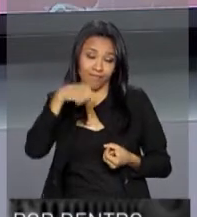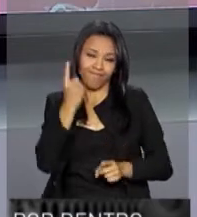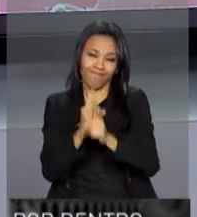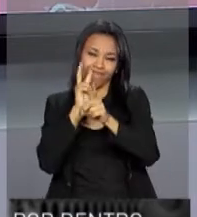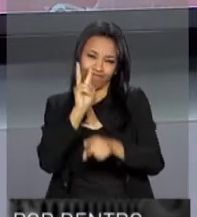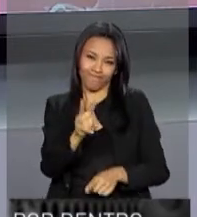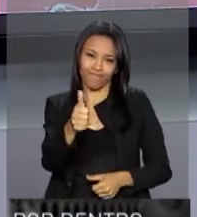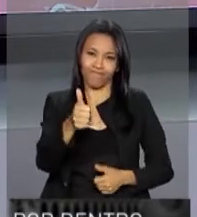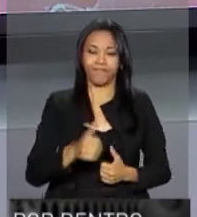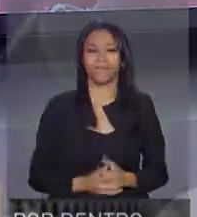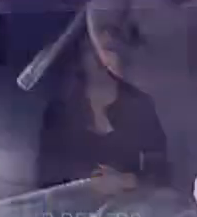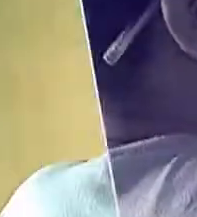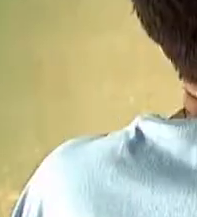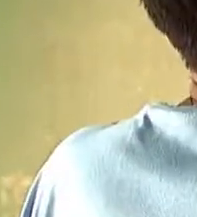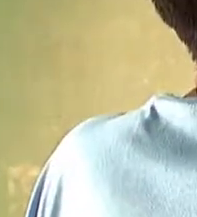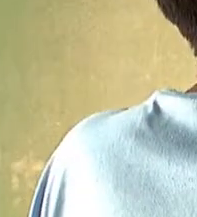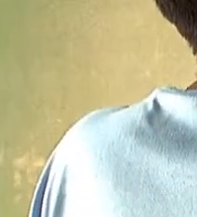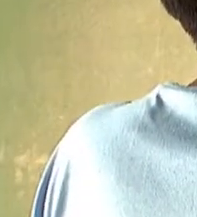Até a próxima!